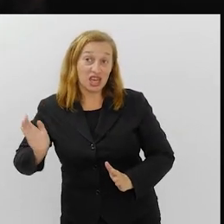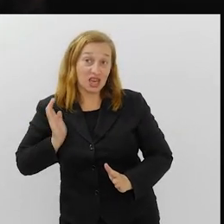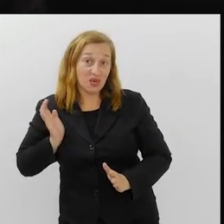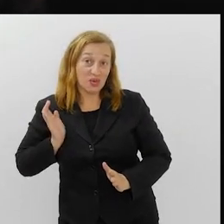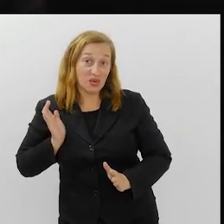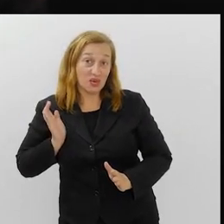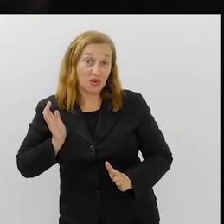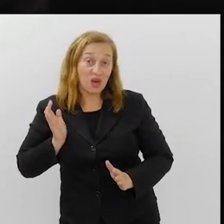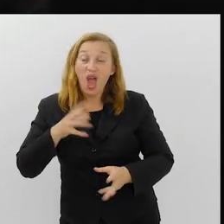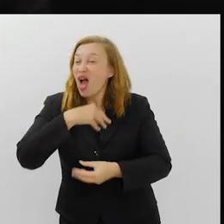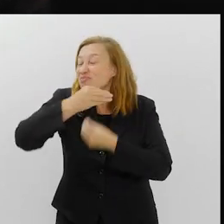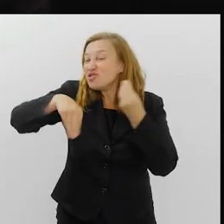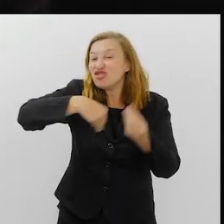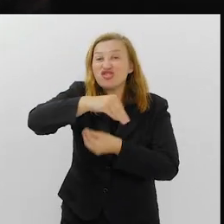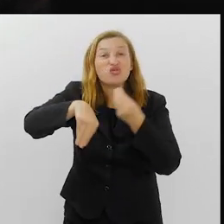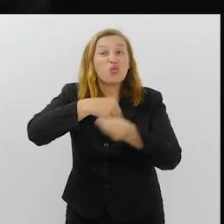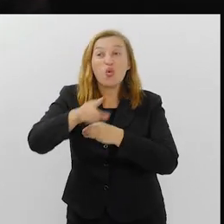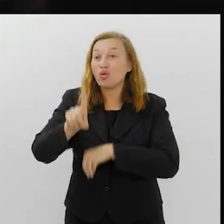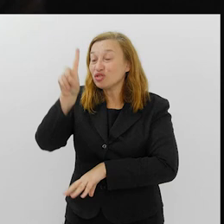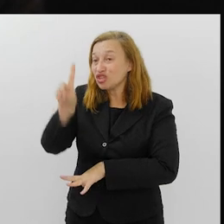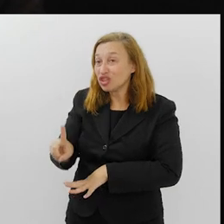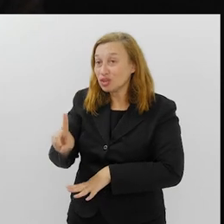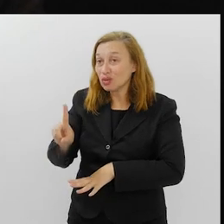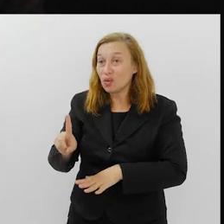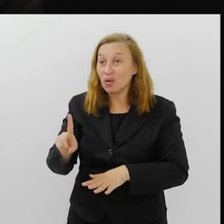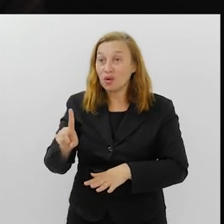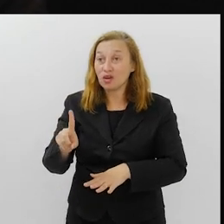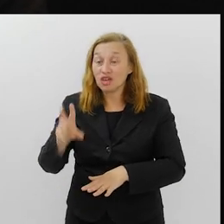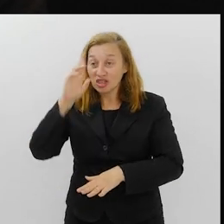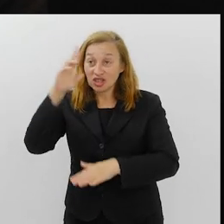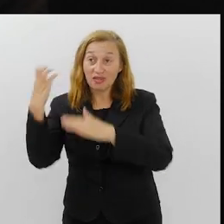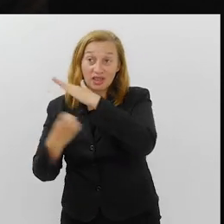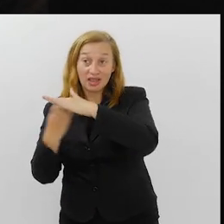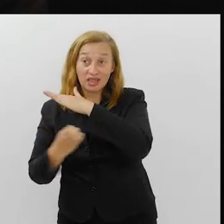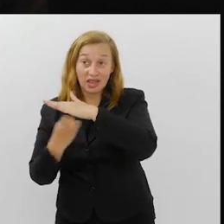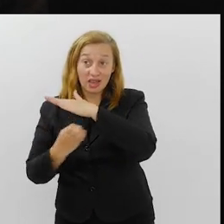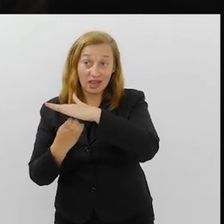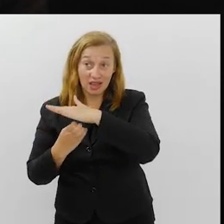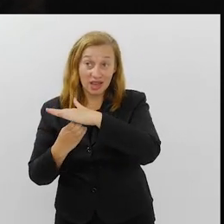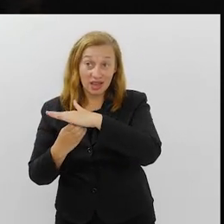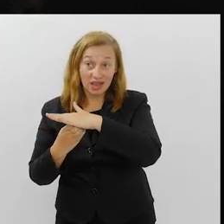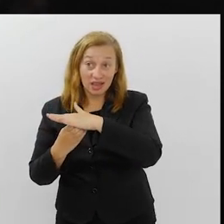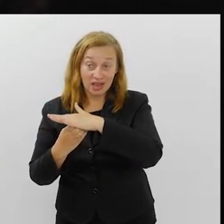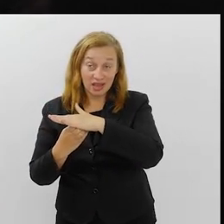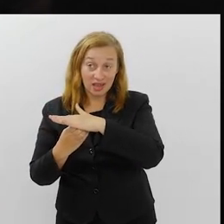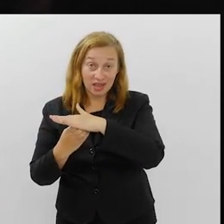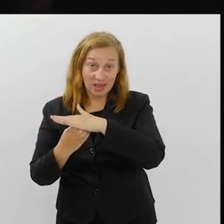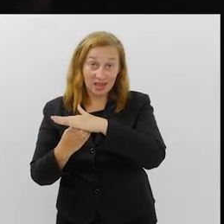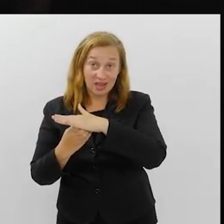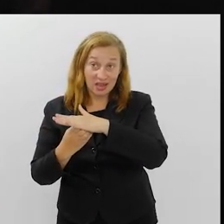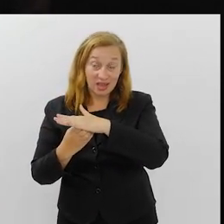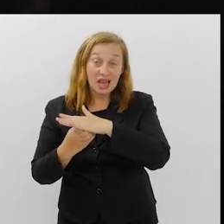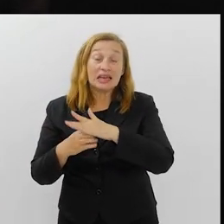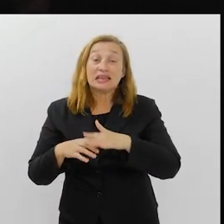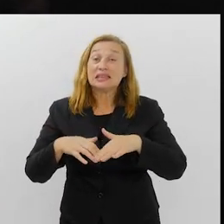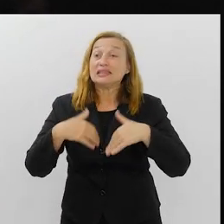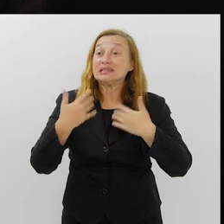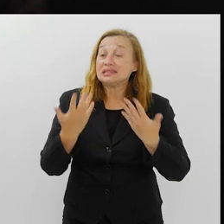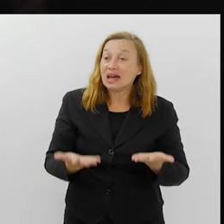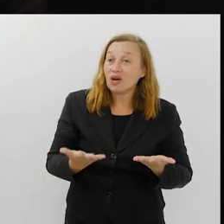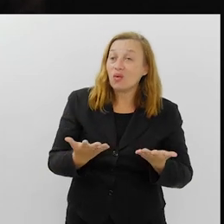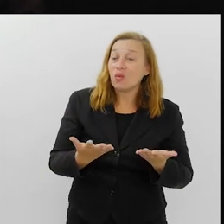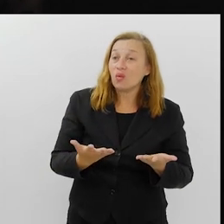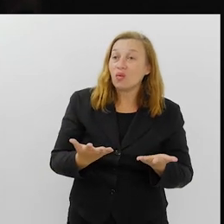subordinado ao pobre, o diretor de empresa recebe ordens, talvez do contínuo ou não. Então,